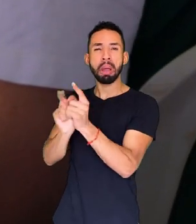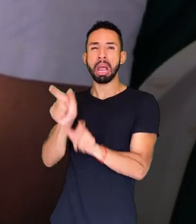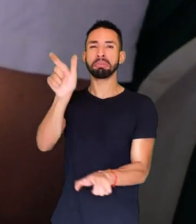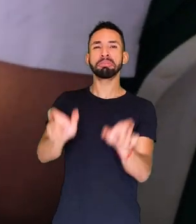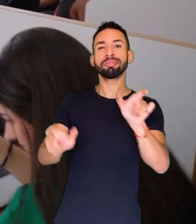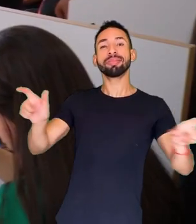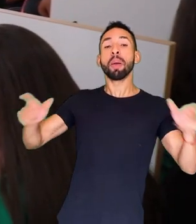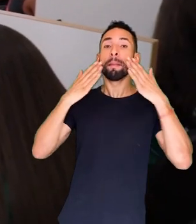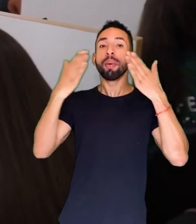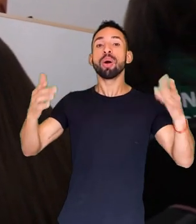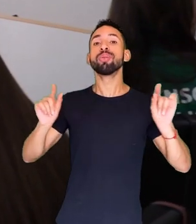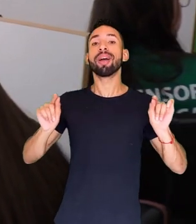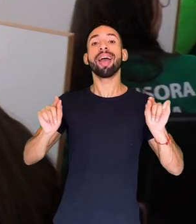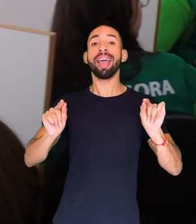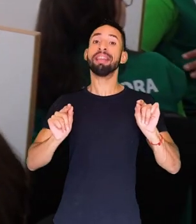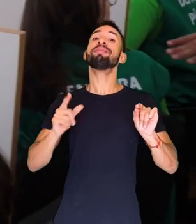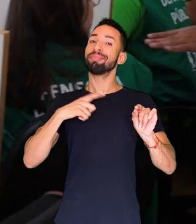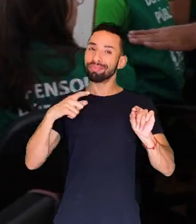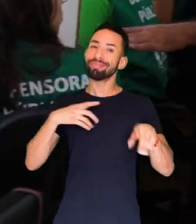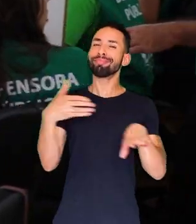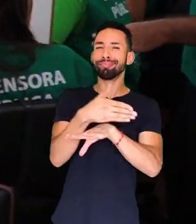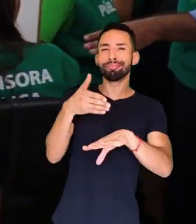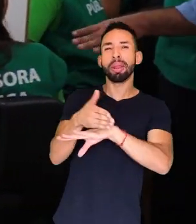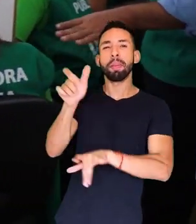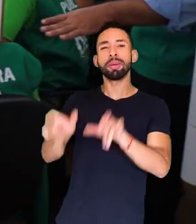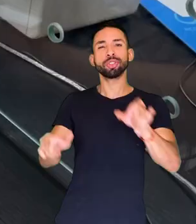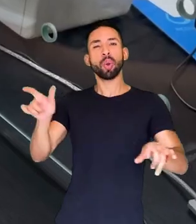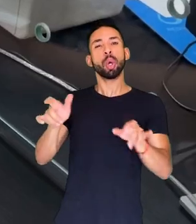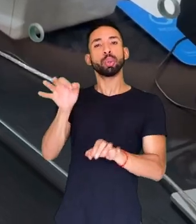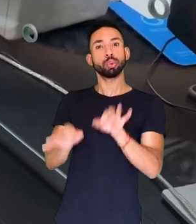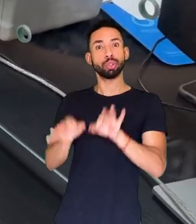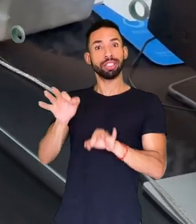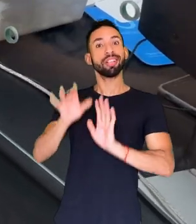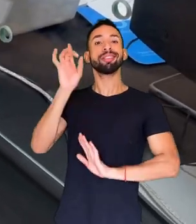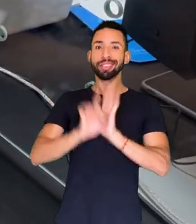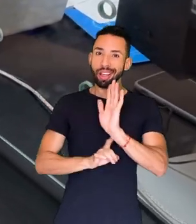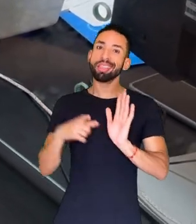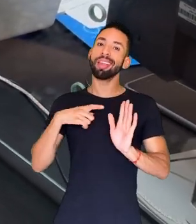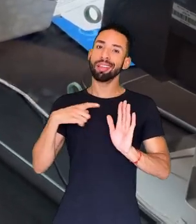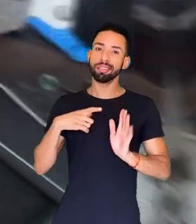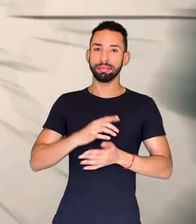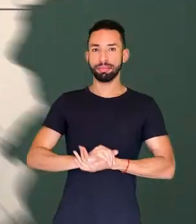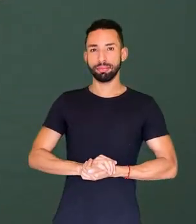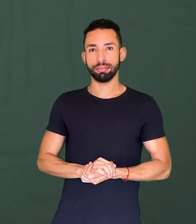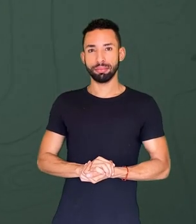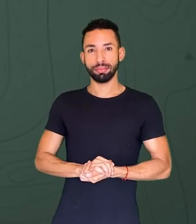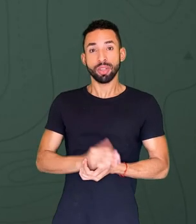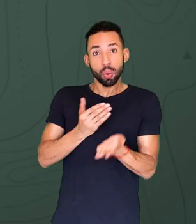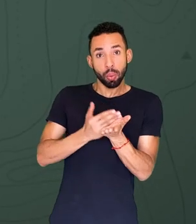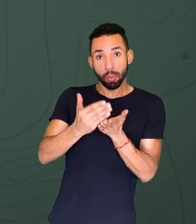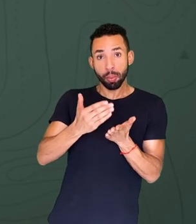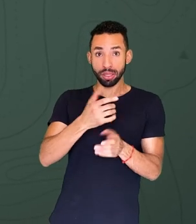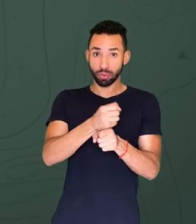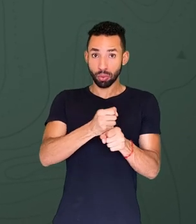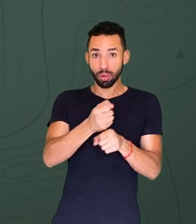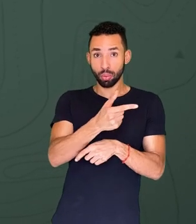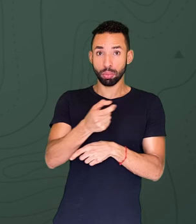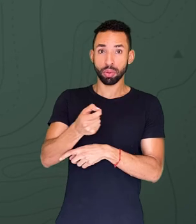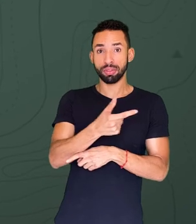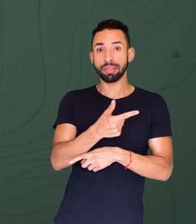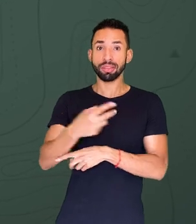atendimentos que refletem diretamente o acesso de assistidas e assistidos aos seus direitos. Até o início do ano de